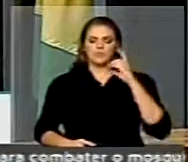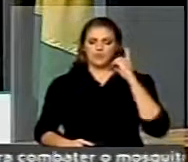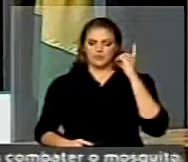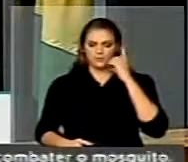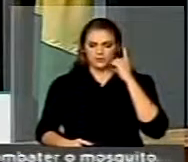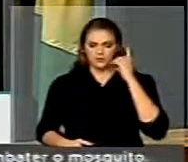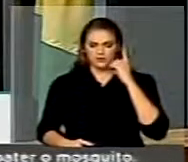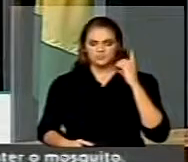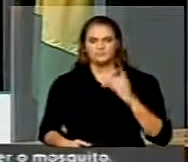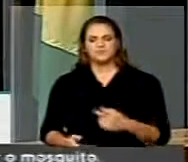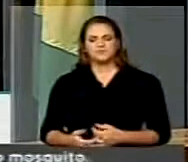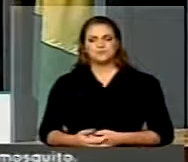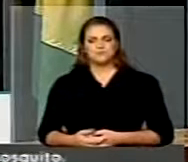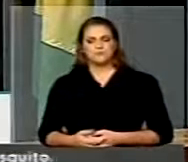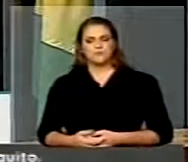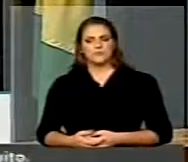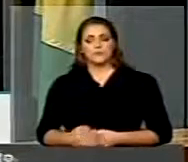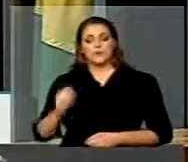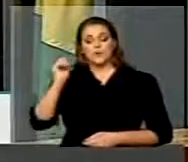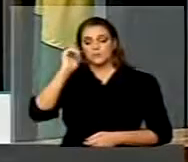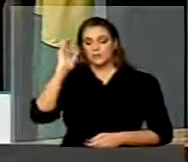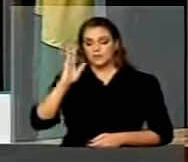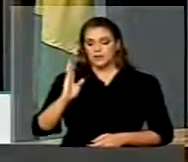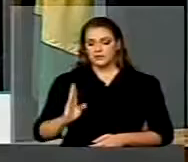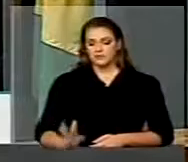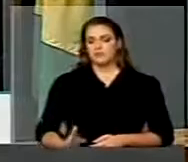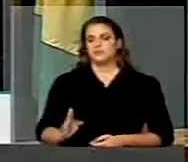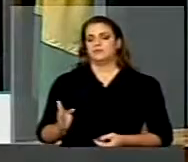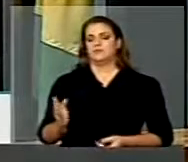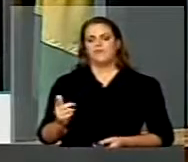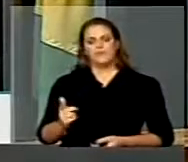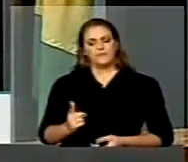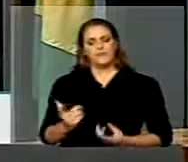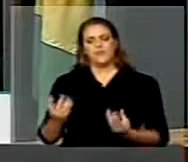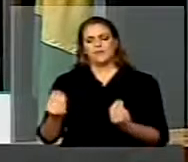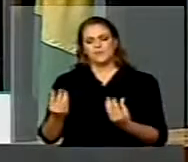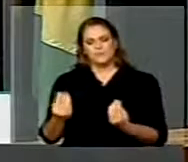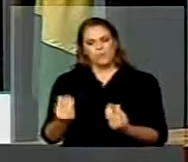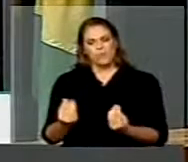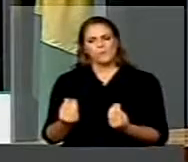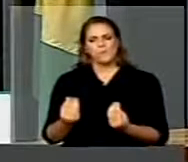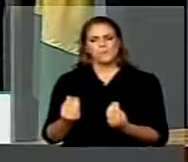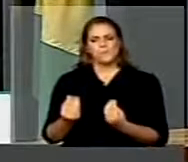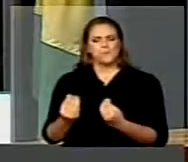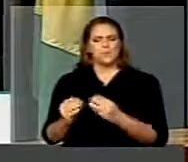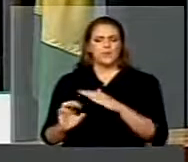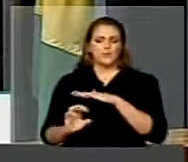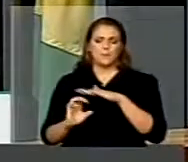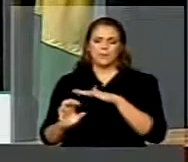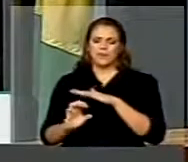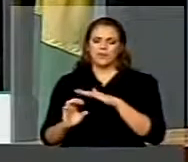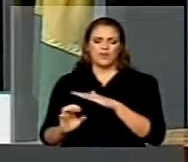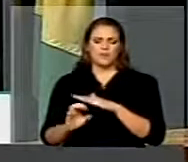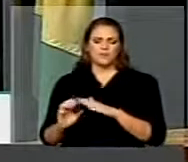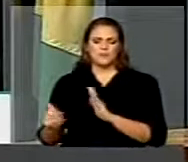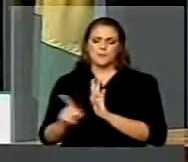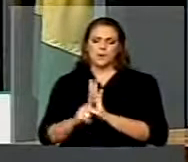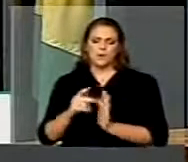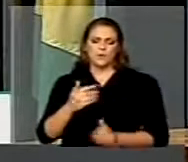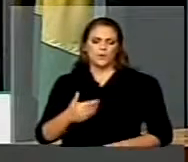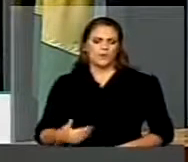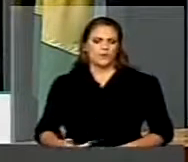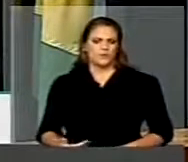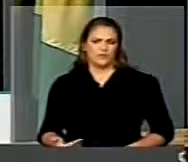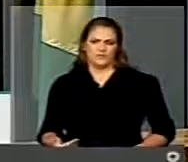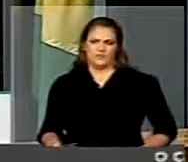uma situação em que a proliferação de empresas estatais, ela acontece de maneira